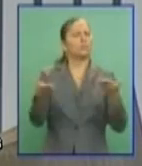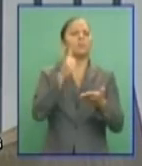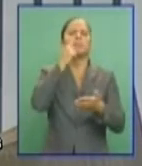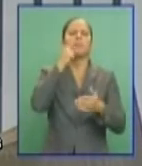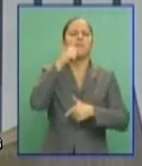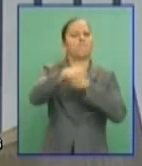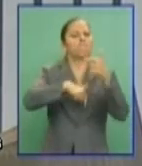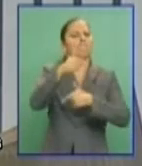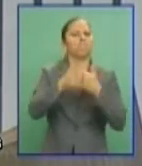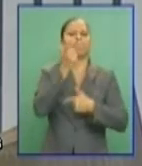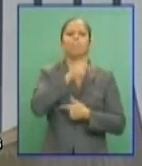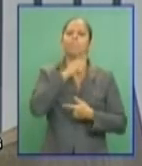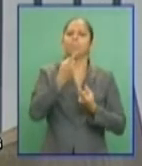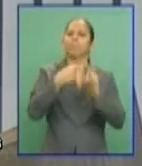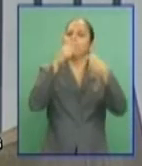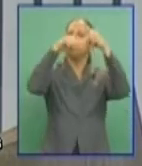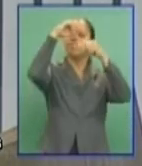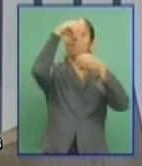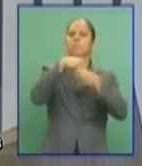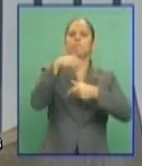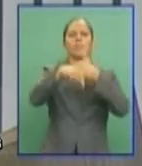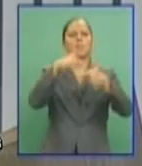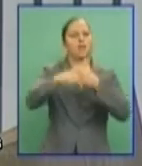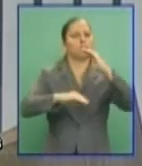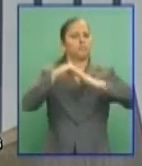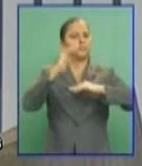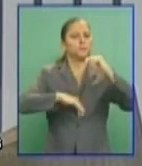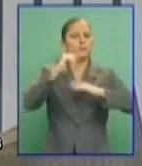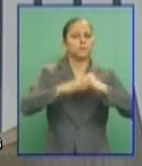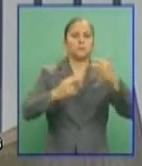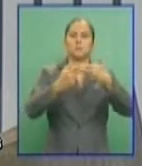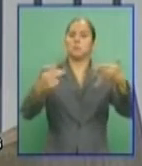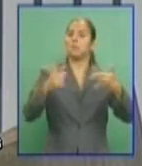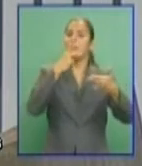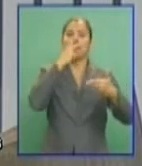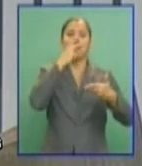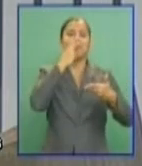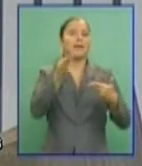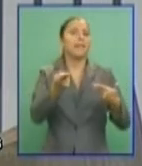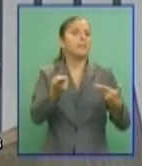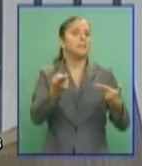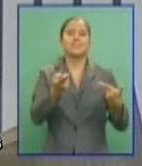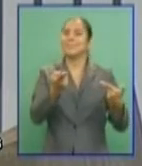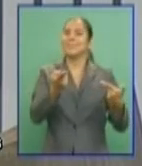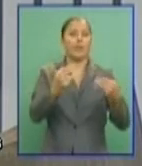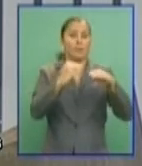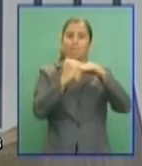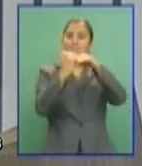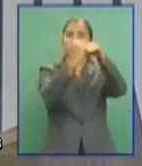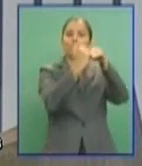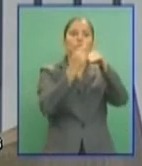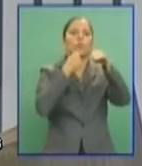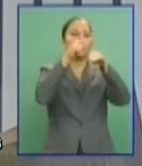não são suficientes para garantir a equidade de gênero no nosso país. É um alerta